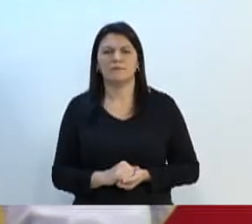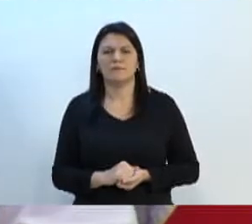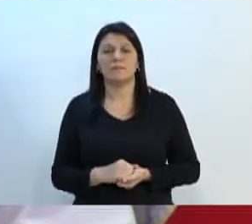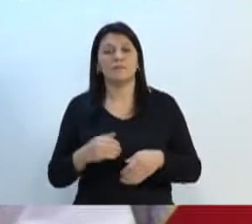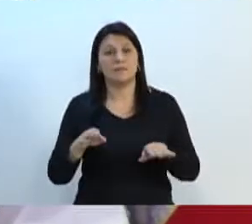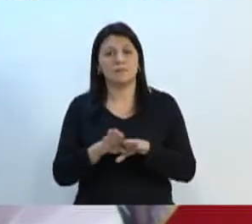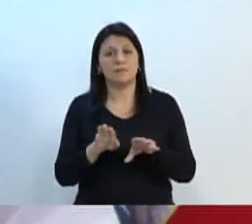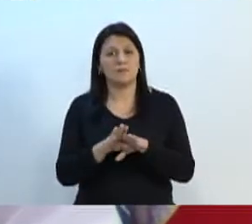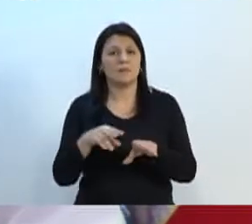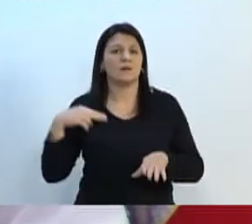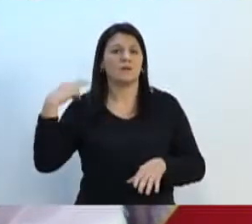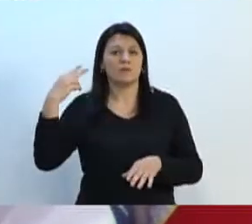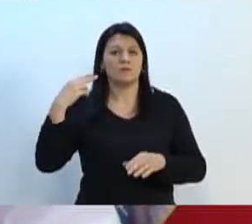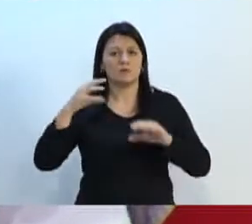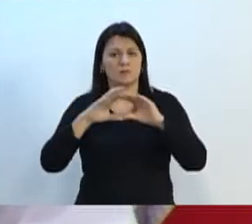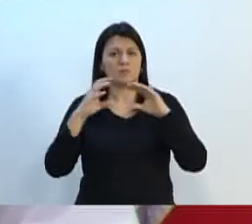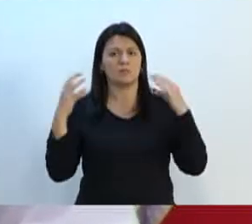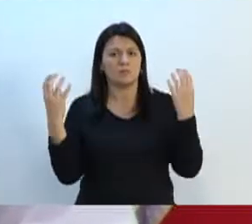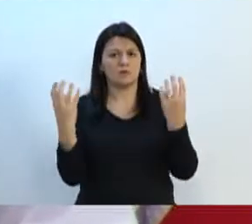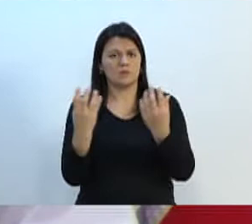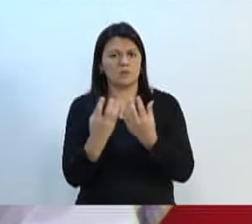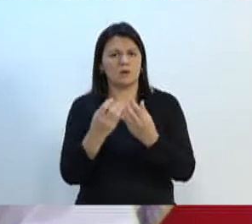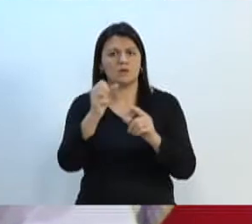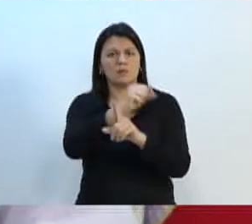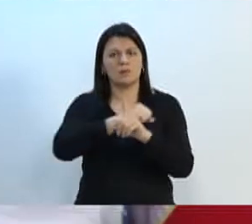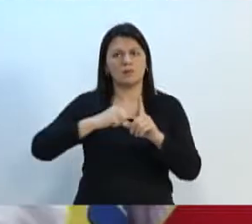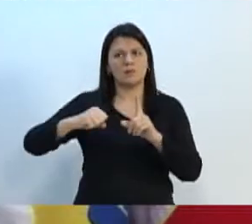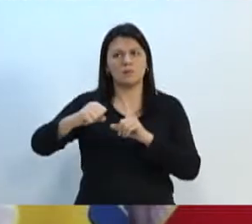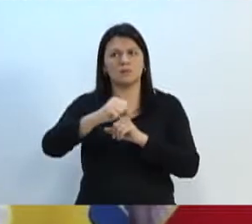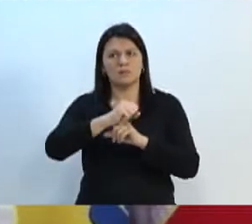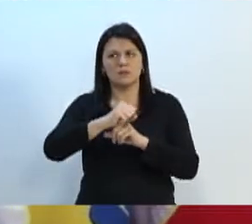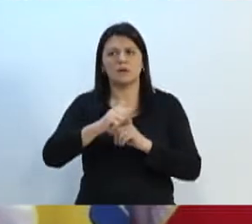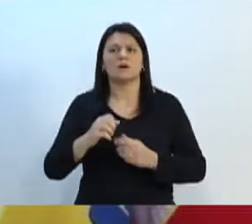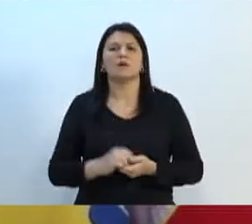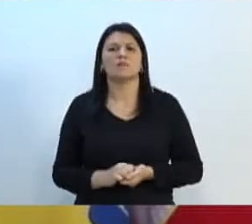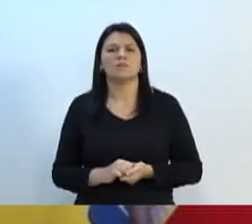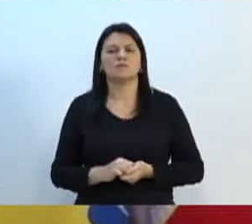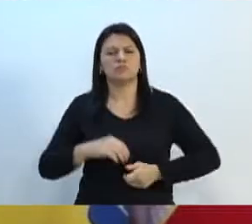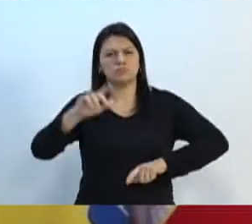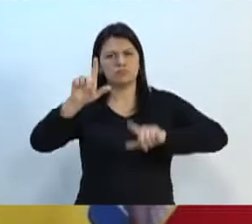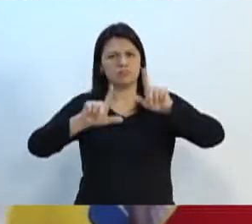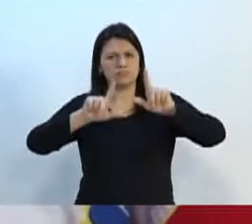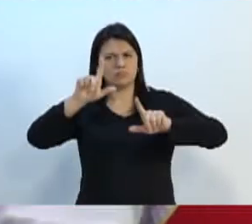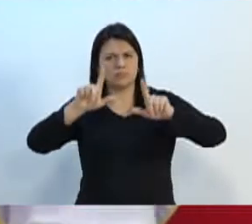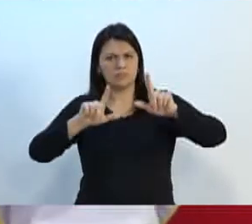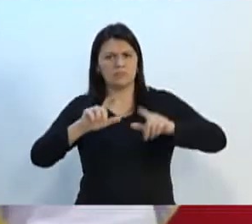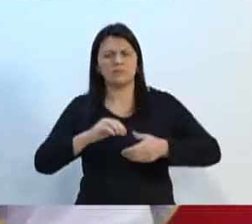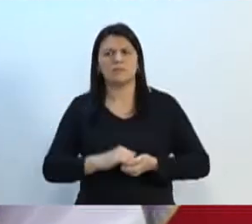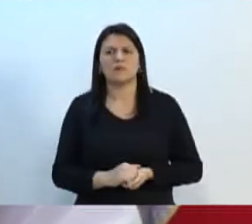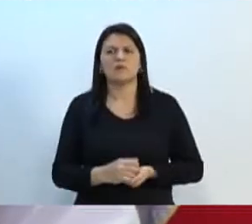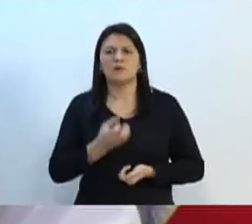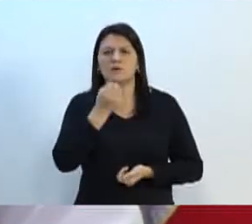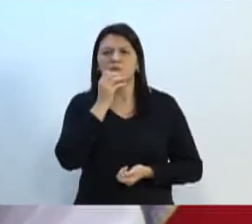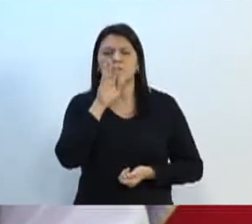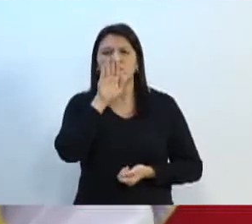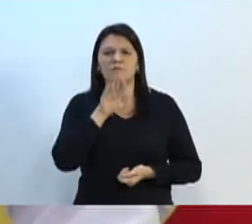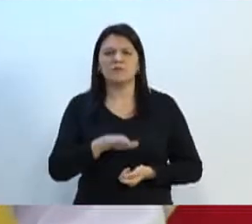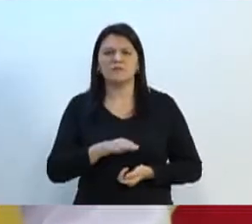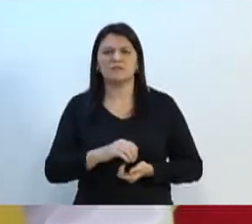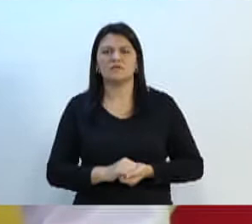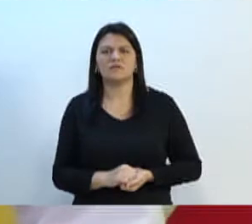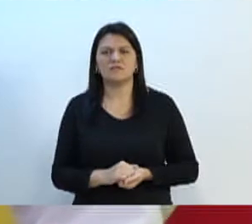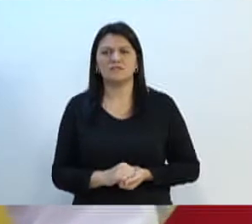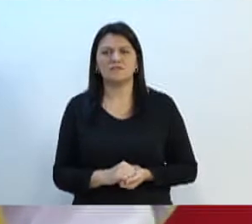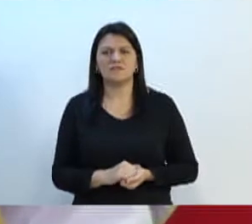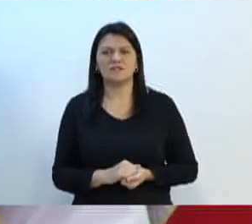vereadores, comunidade que nos acompanha pelas redes sociais, TVL, boa tarde. E aí,